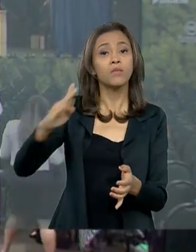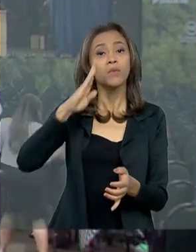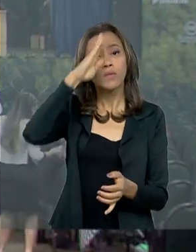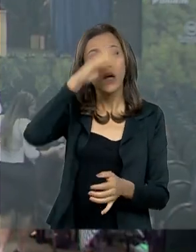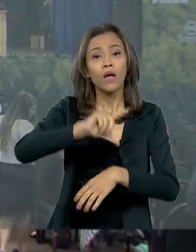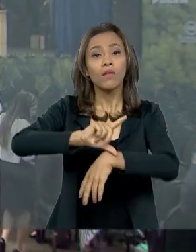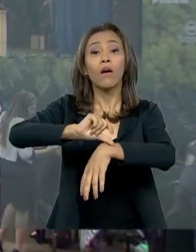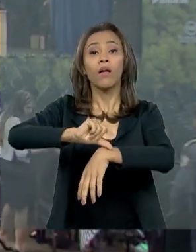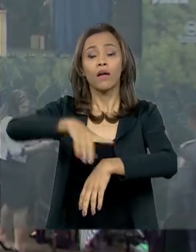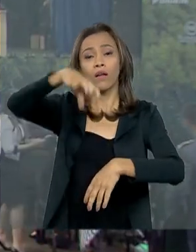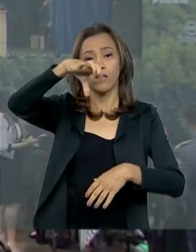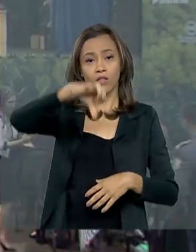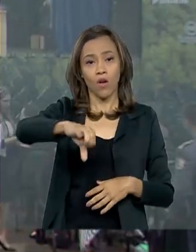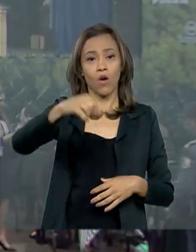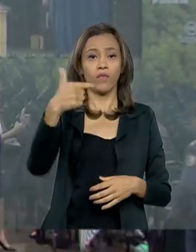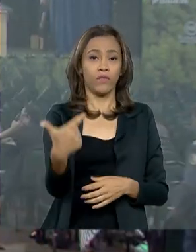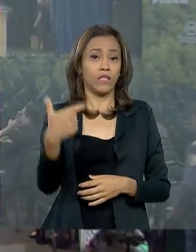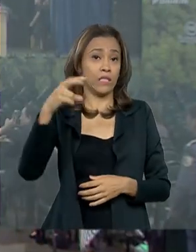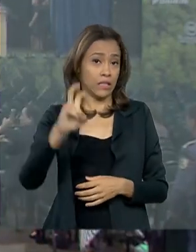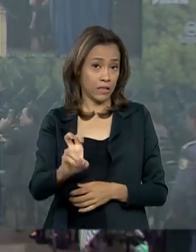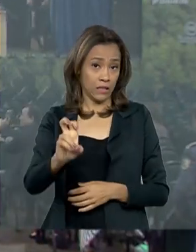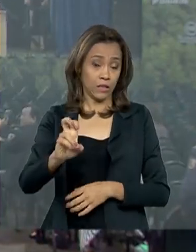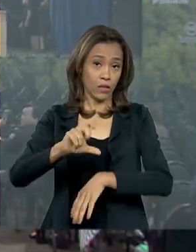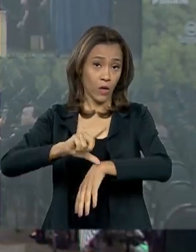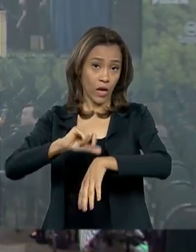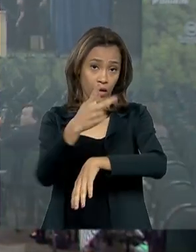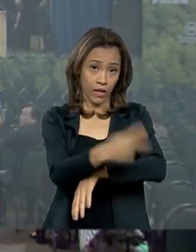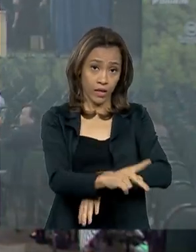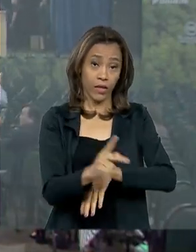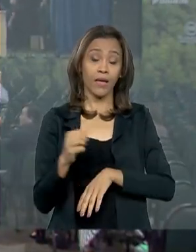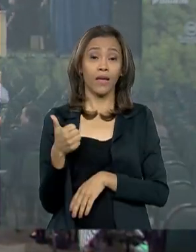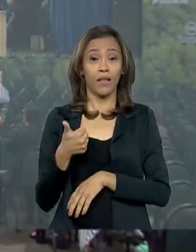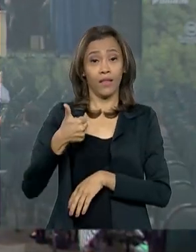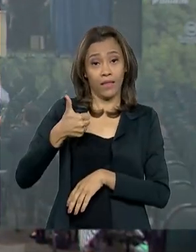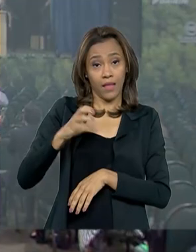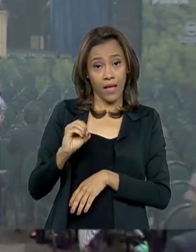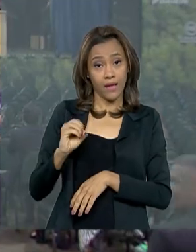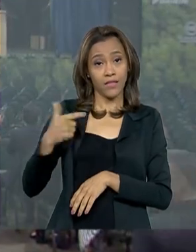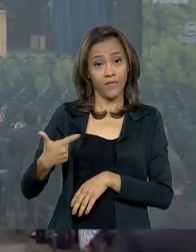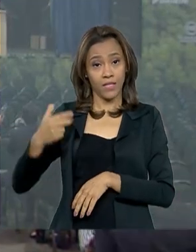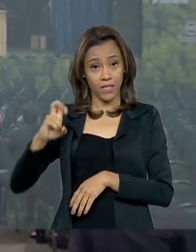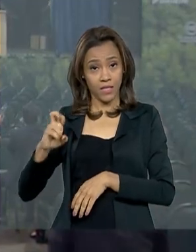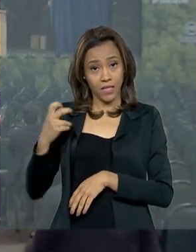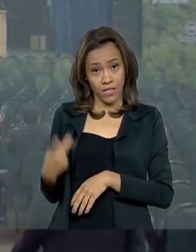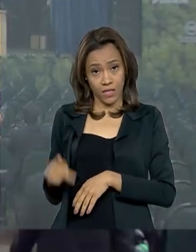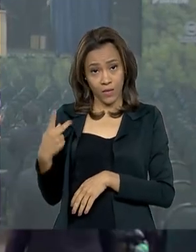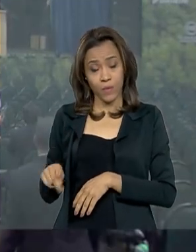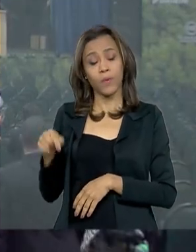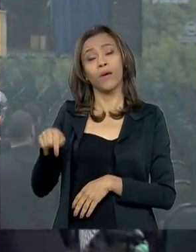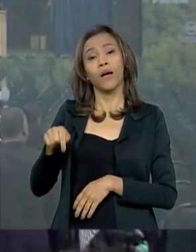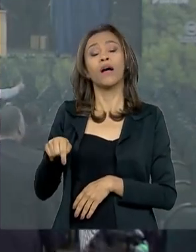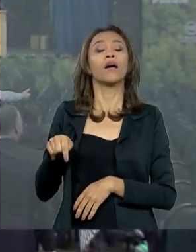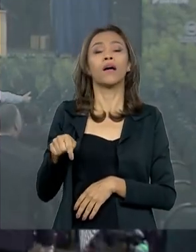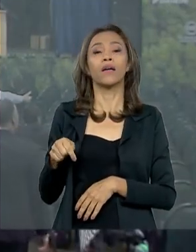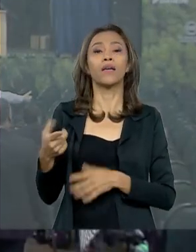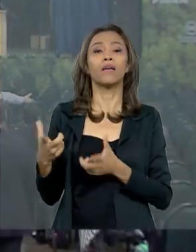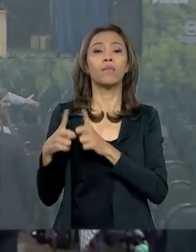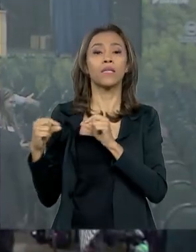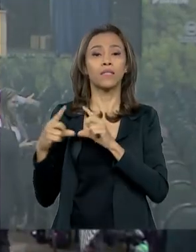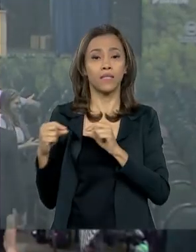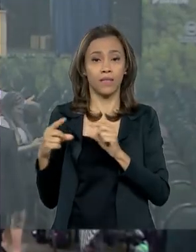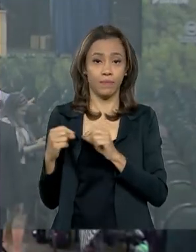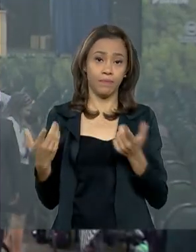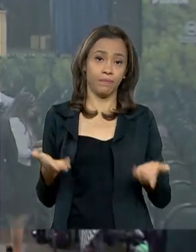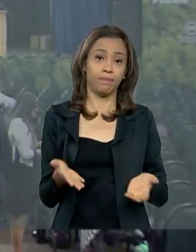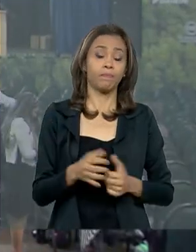9h25 da manhã, horário local, 10h25 horário de Brasília, ou seja, daqui a pouquinho. É aqui em Manaus a gente tem uma hora a